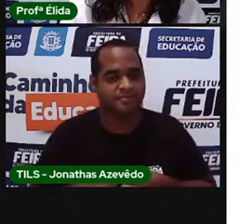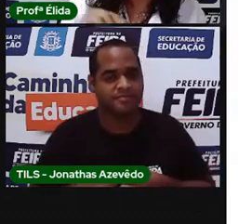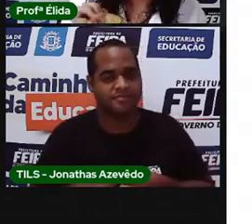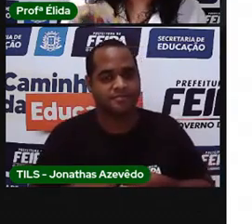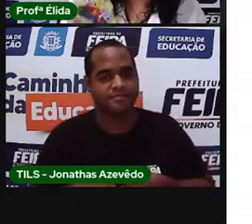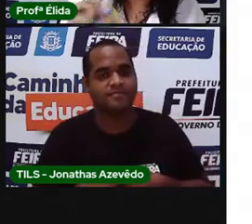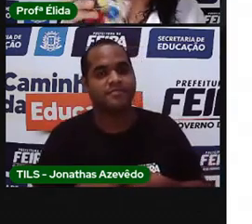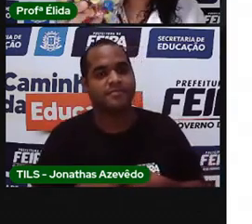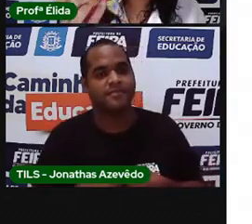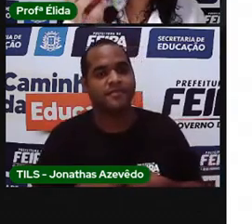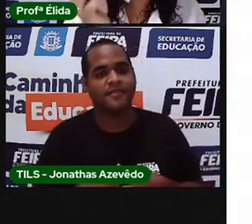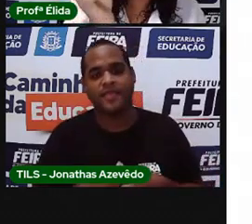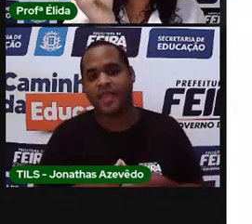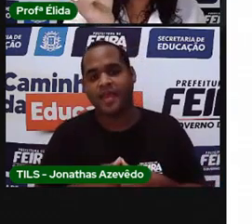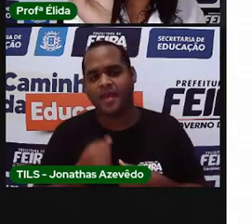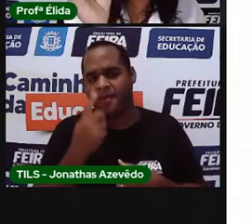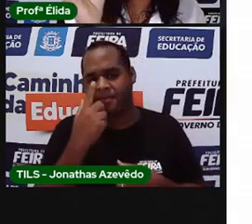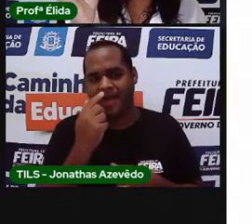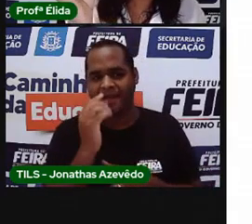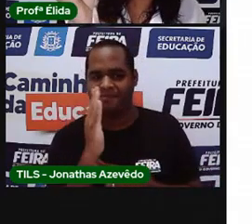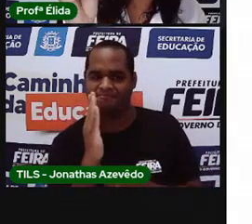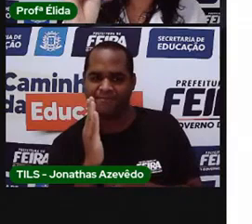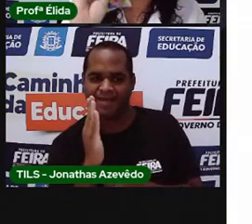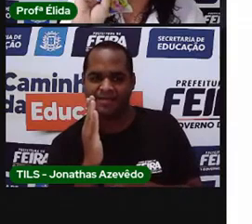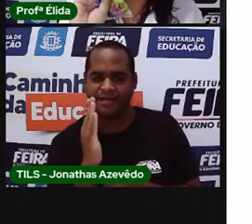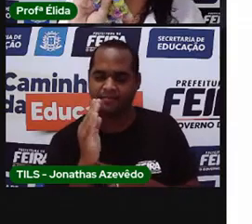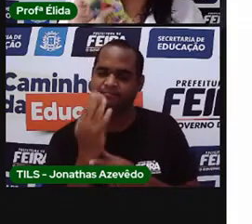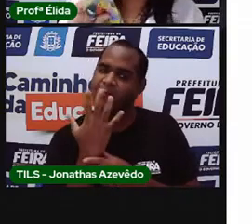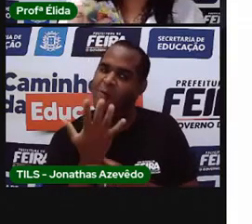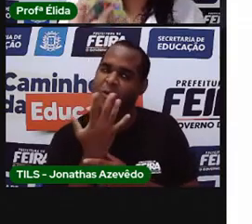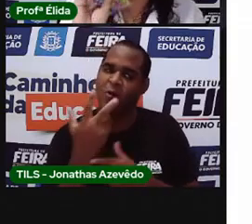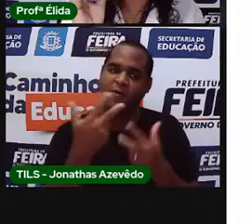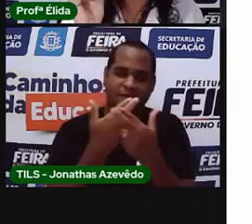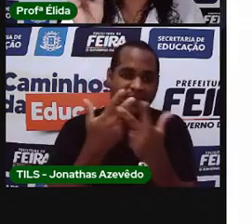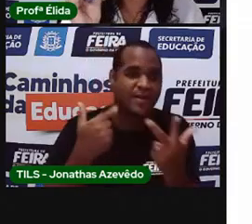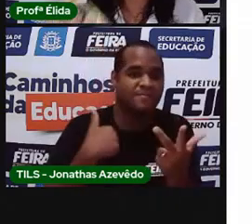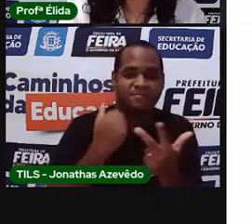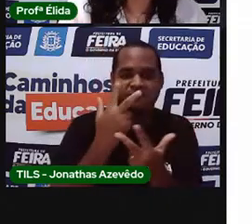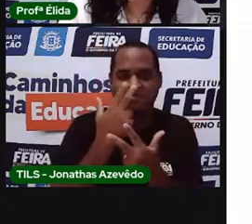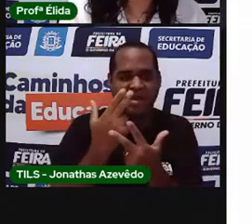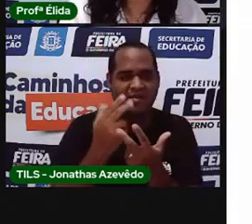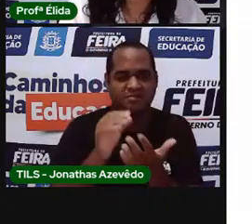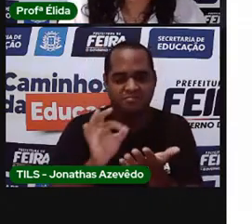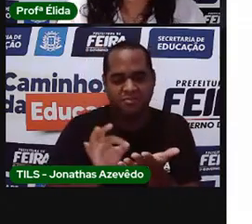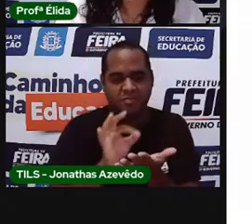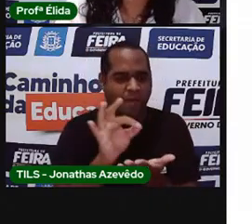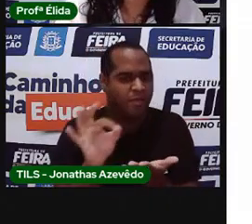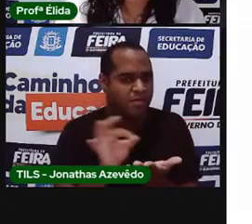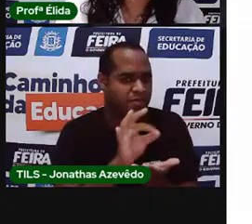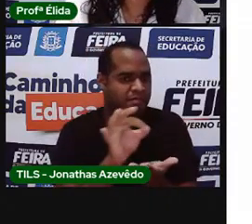Os pedacinhos de madeira colorido, parecendo pecinhas de dama.